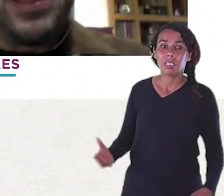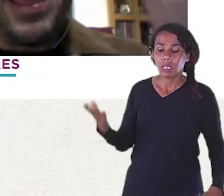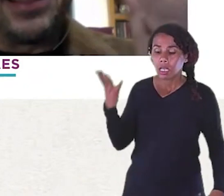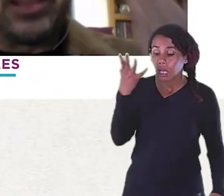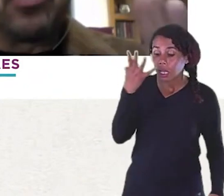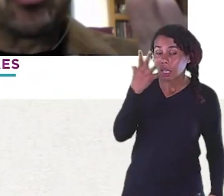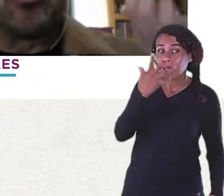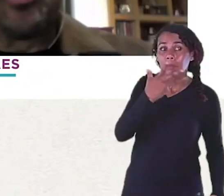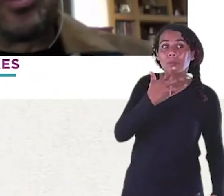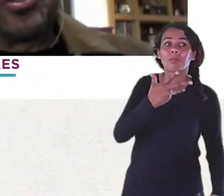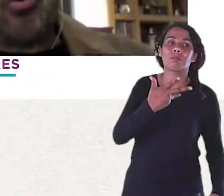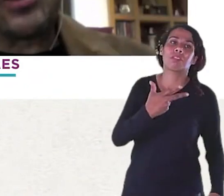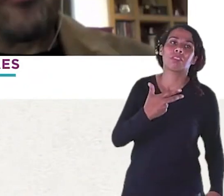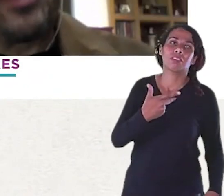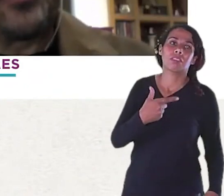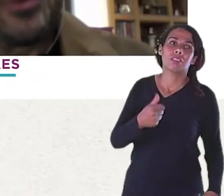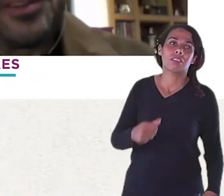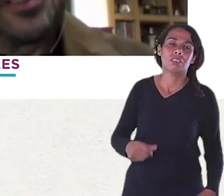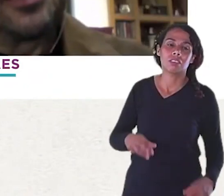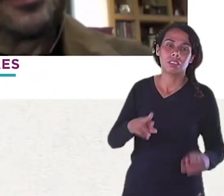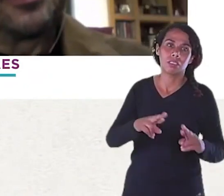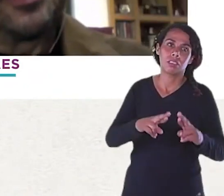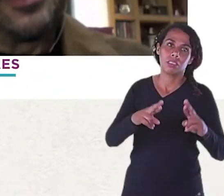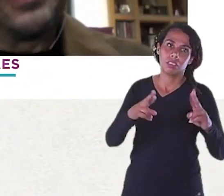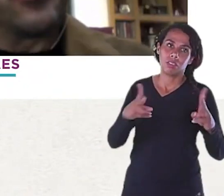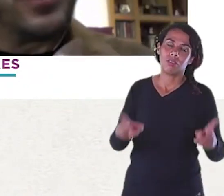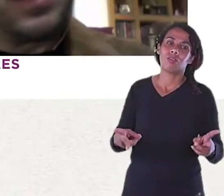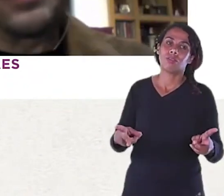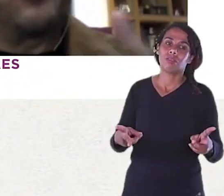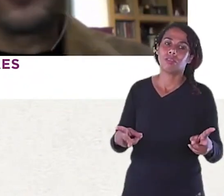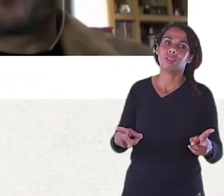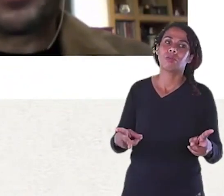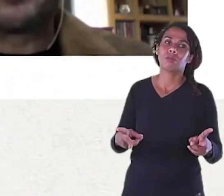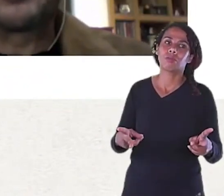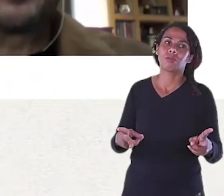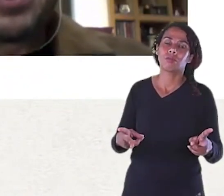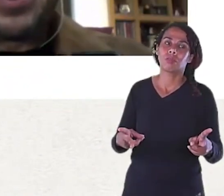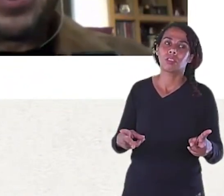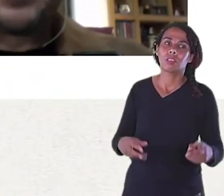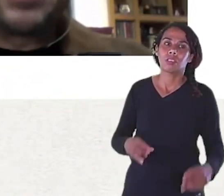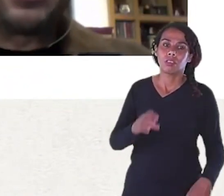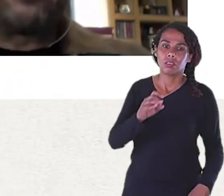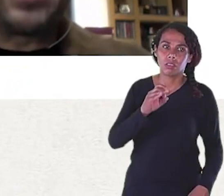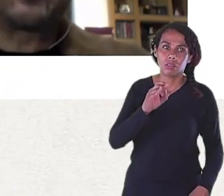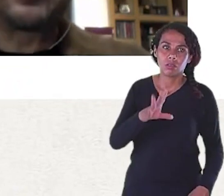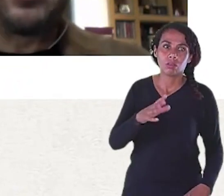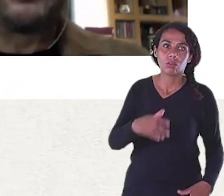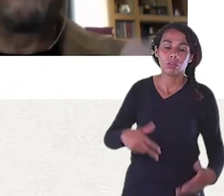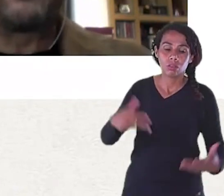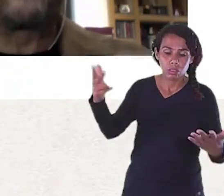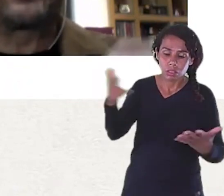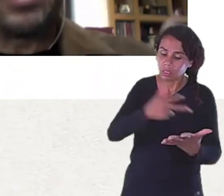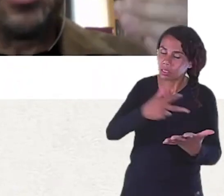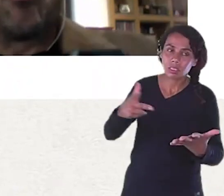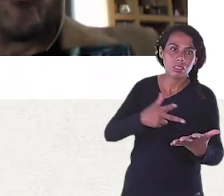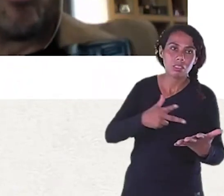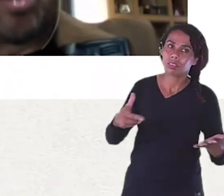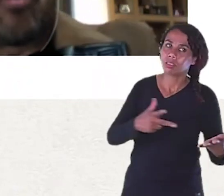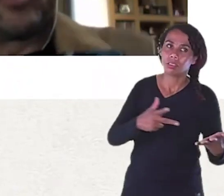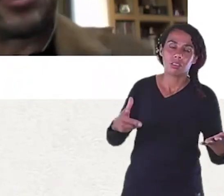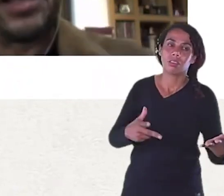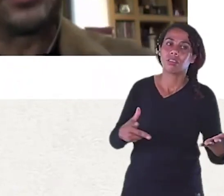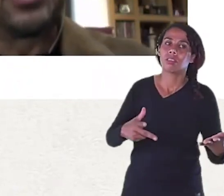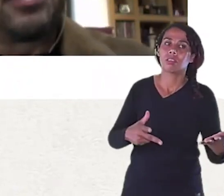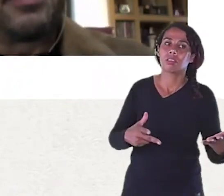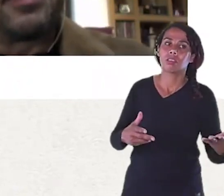Alfeta Ele tem o estudo De cortar o vento É Então aquele desenho Não é só por acaso Aquele desenho Faz com que ele Tenha